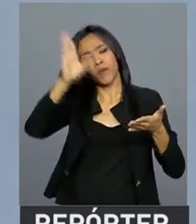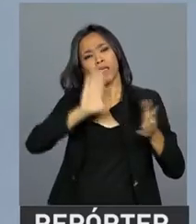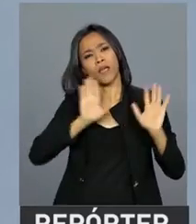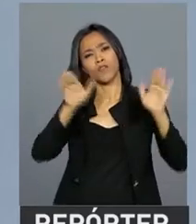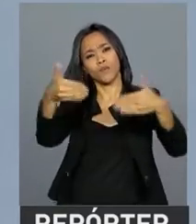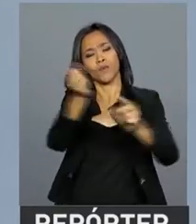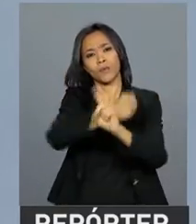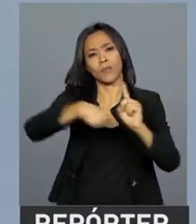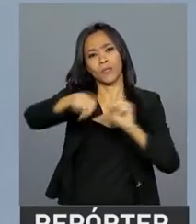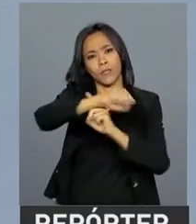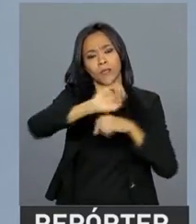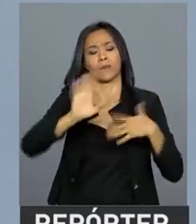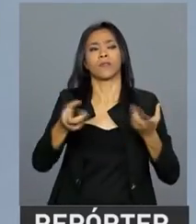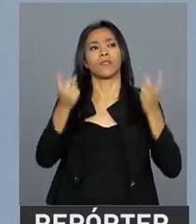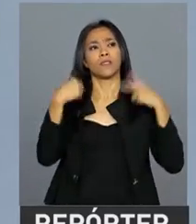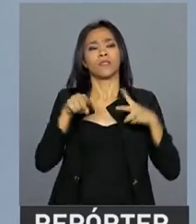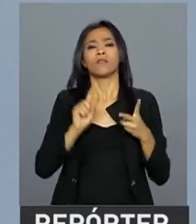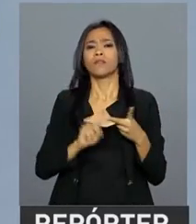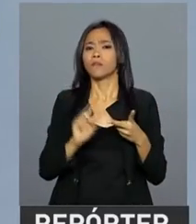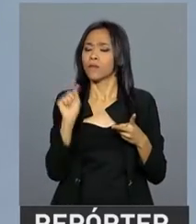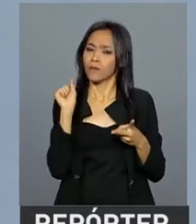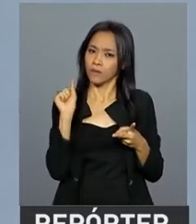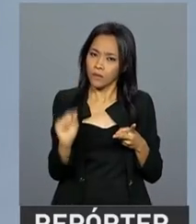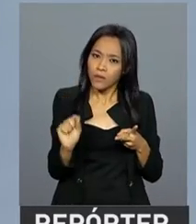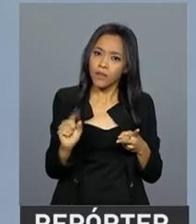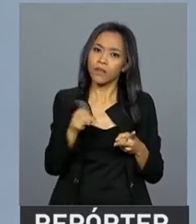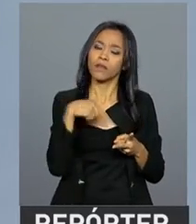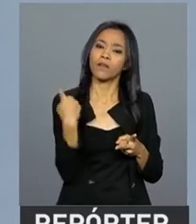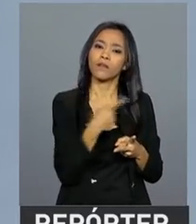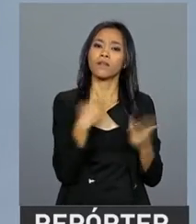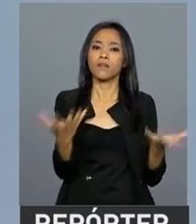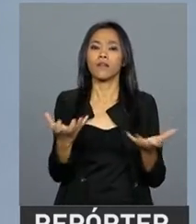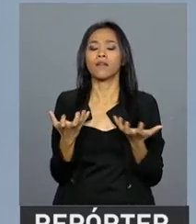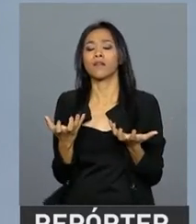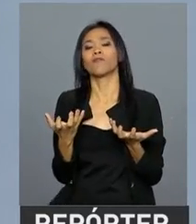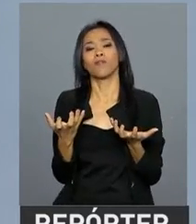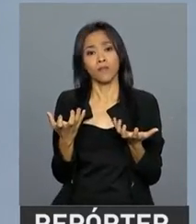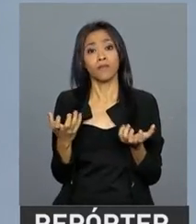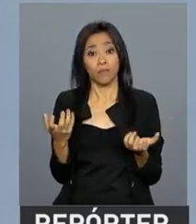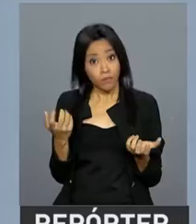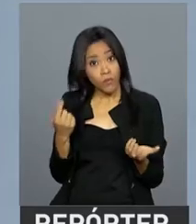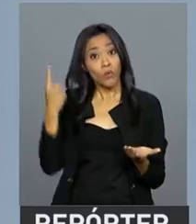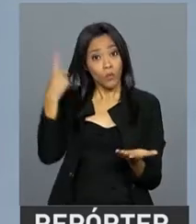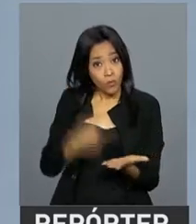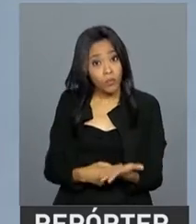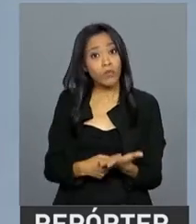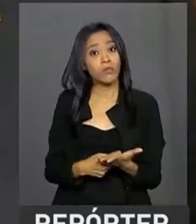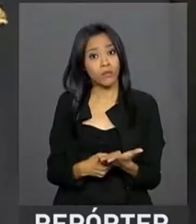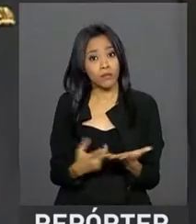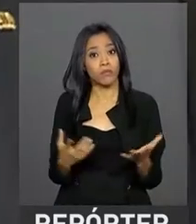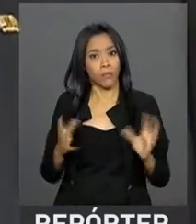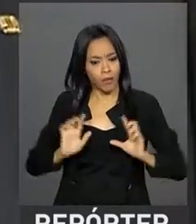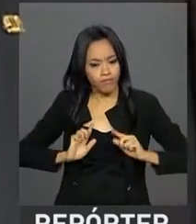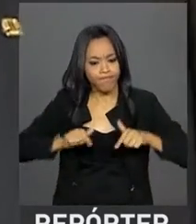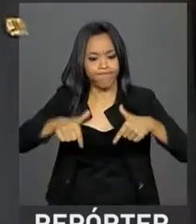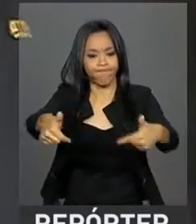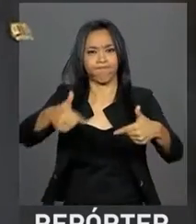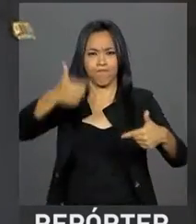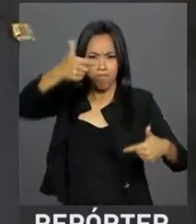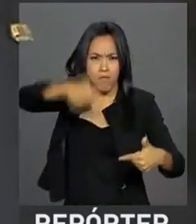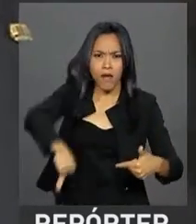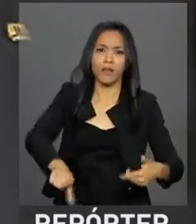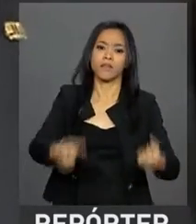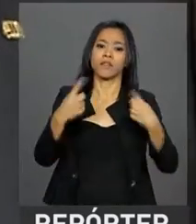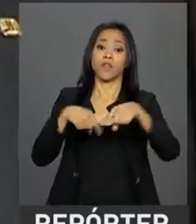interessam. E, segundo, nós queremos até um compromisso maior para avançar. Para o governador do